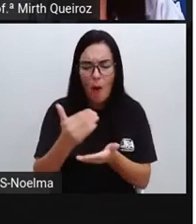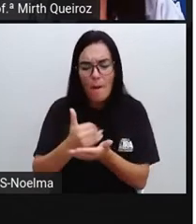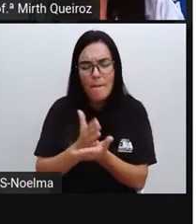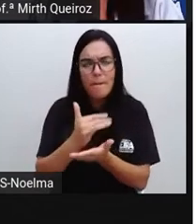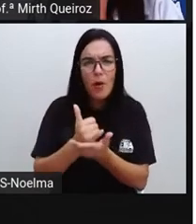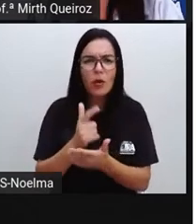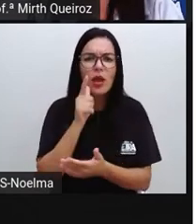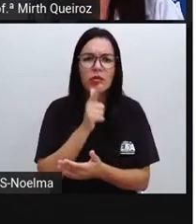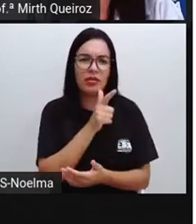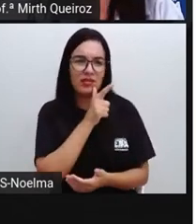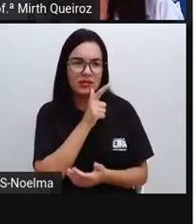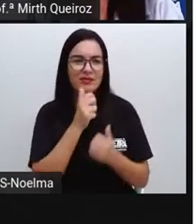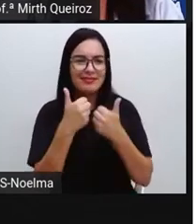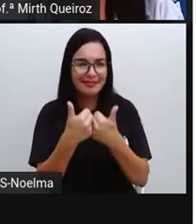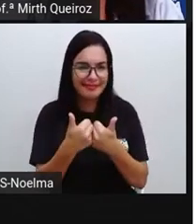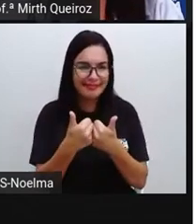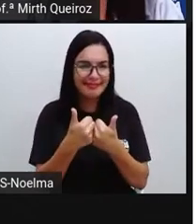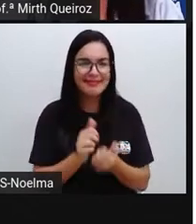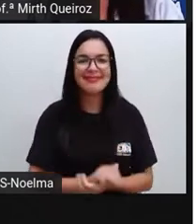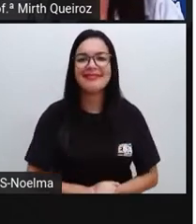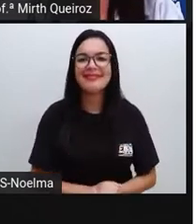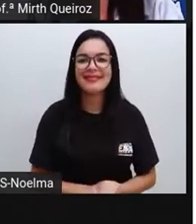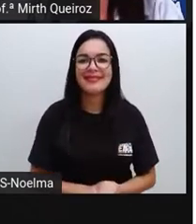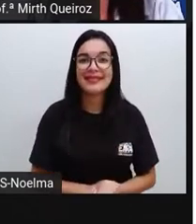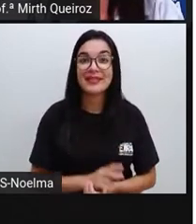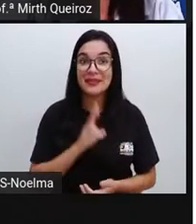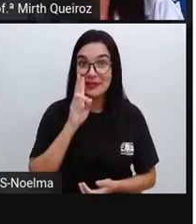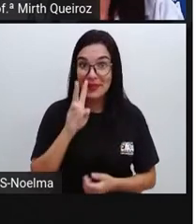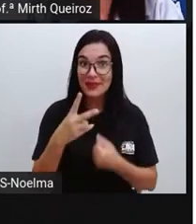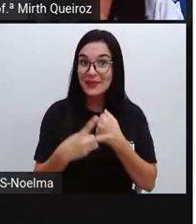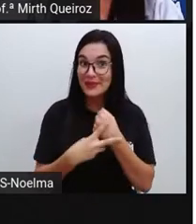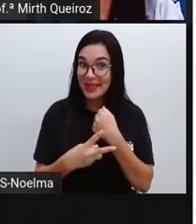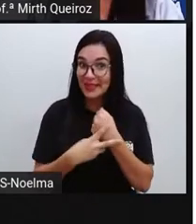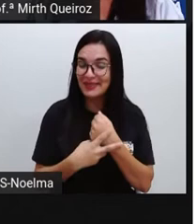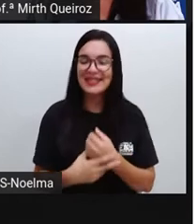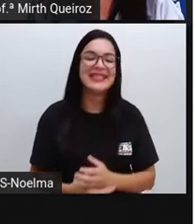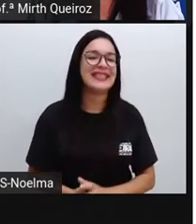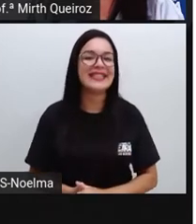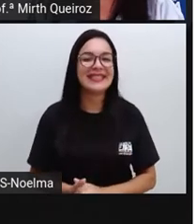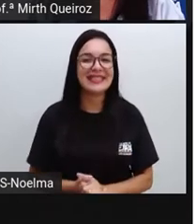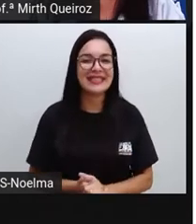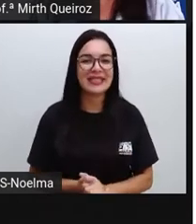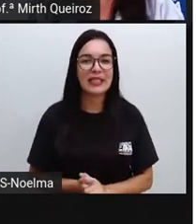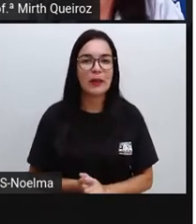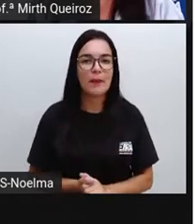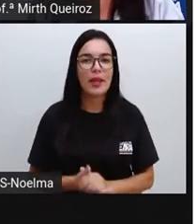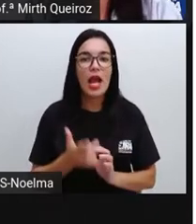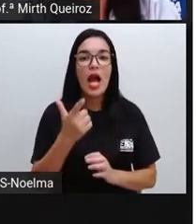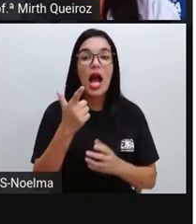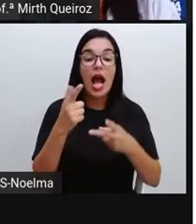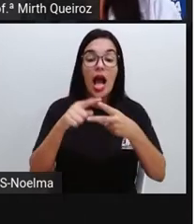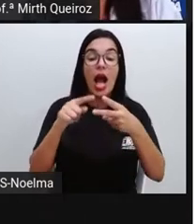a lanchonete. Aço com SS. Por quê? Porque indica o verbo assar.